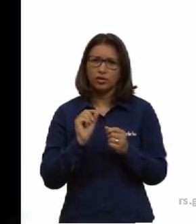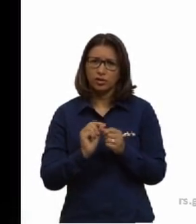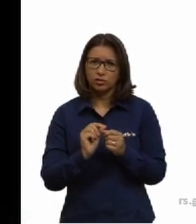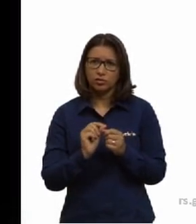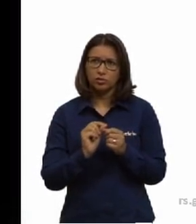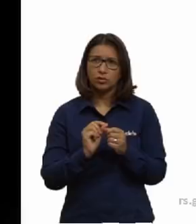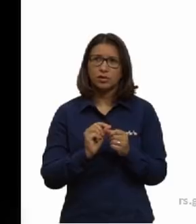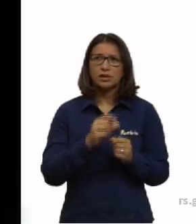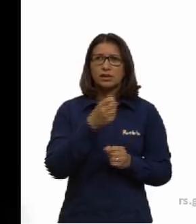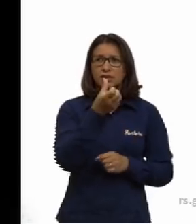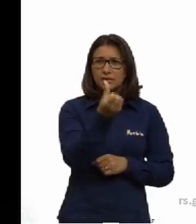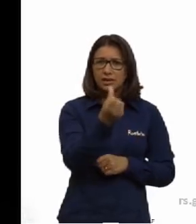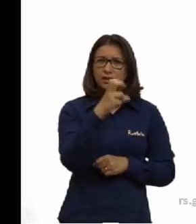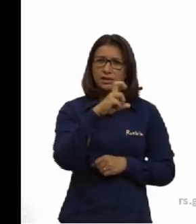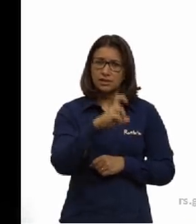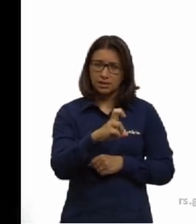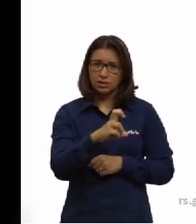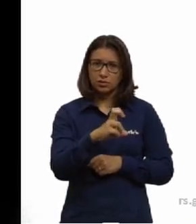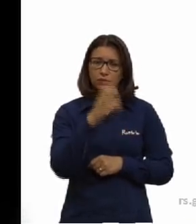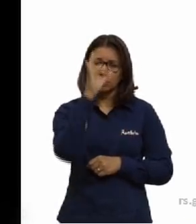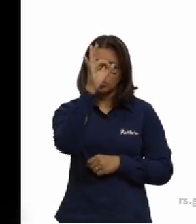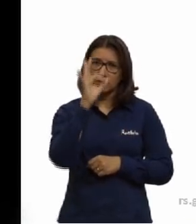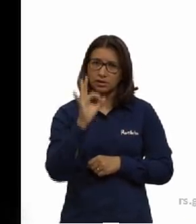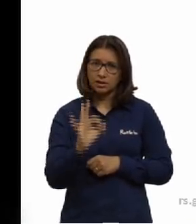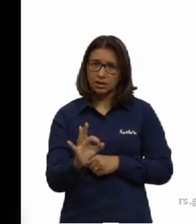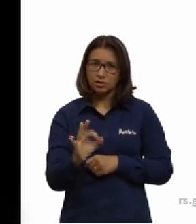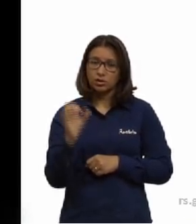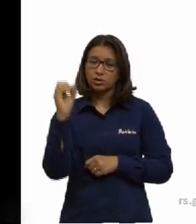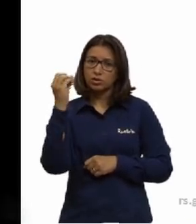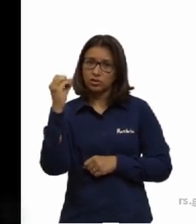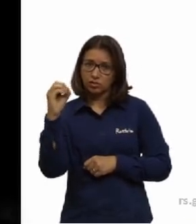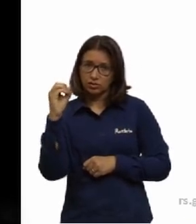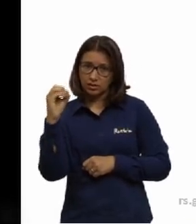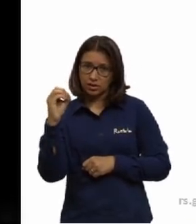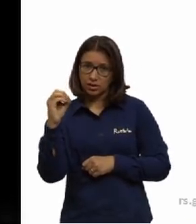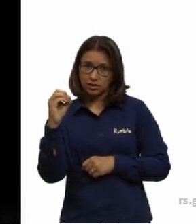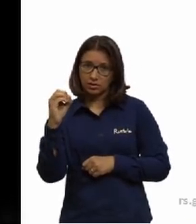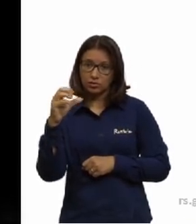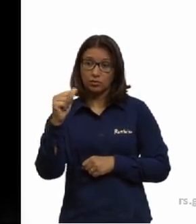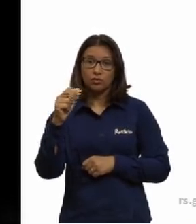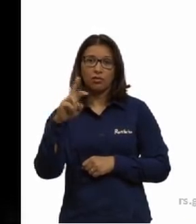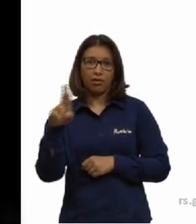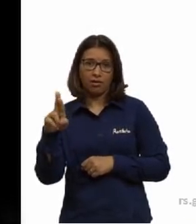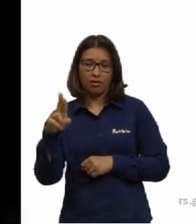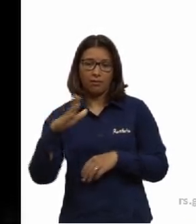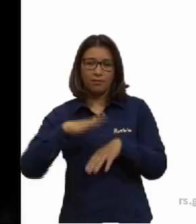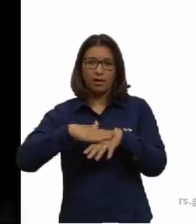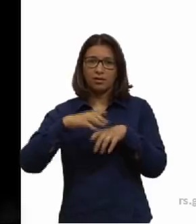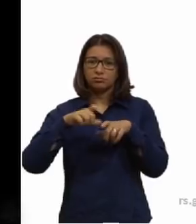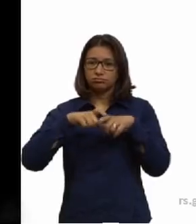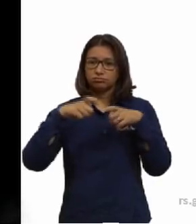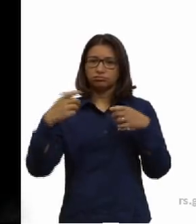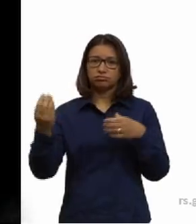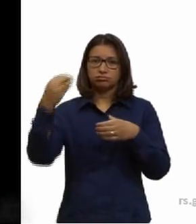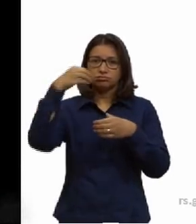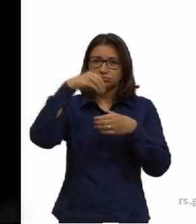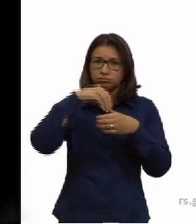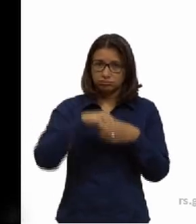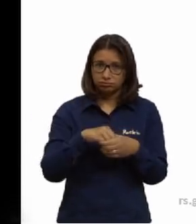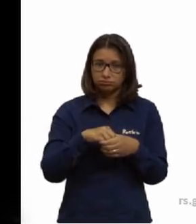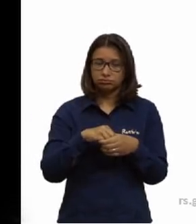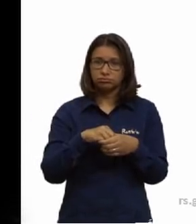% de oxigênio. É aí o átomo mais abundante dentro do nosso corpo,